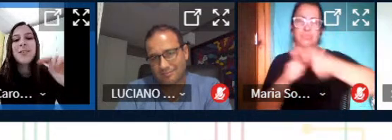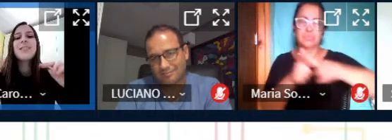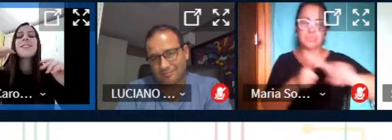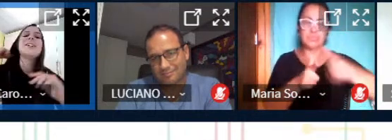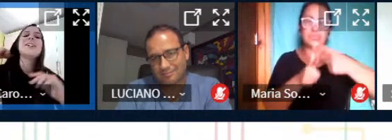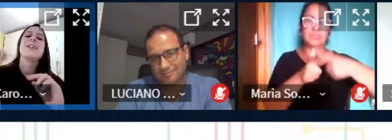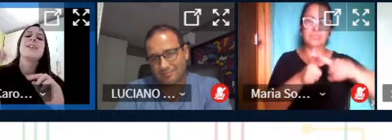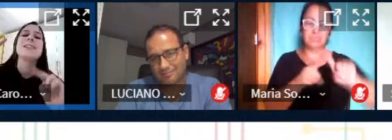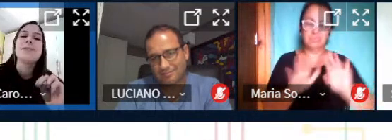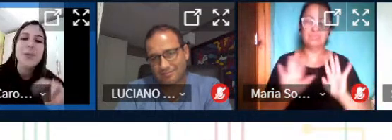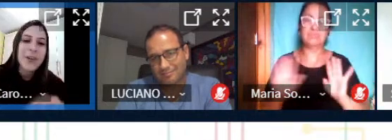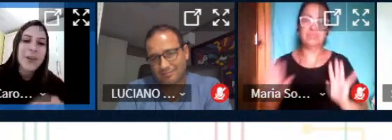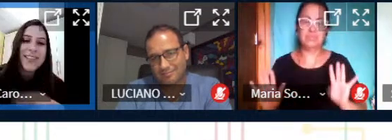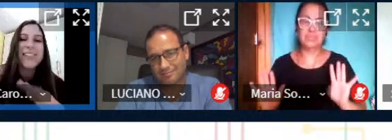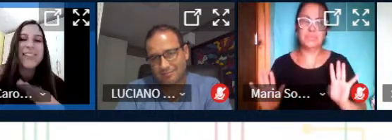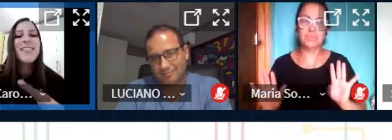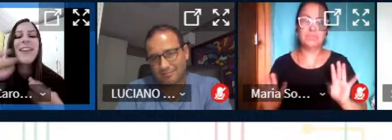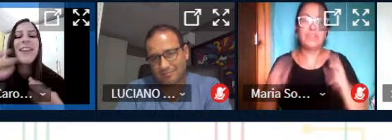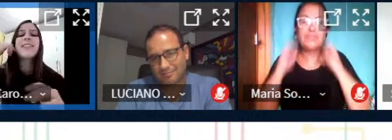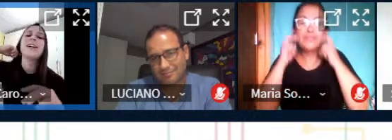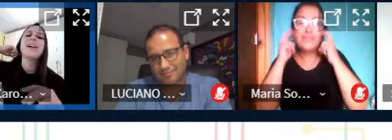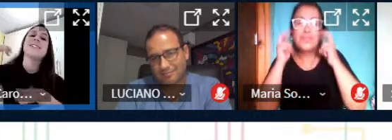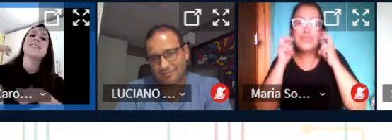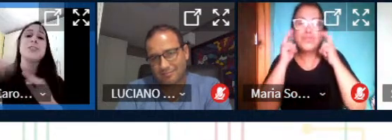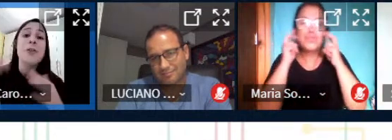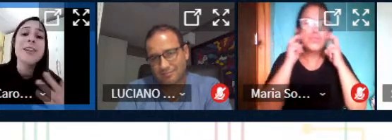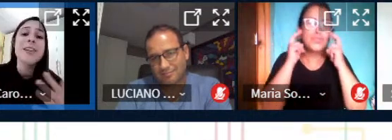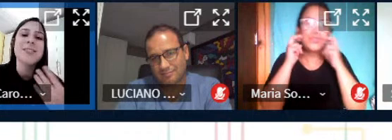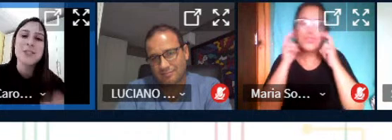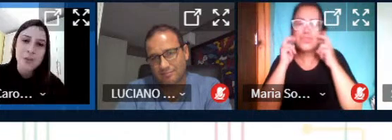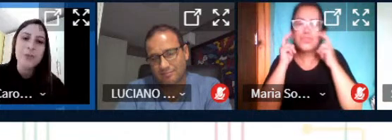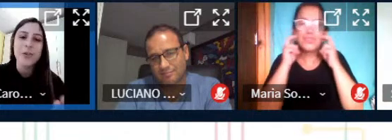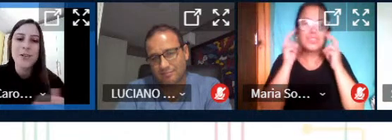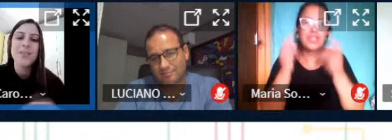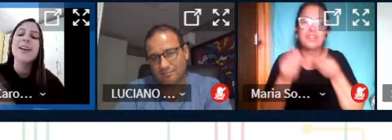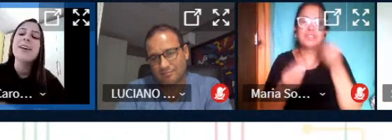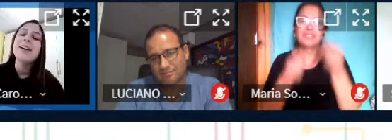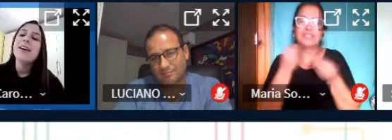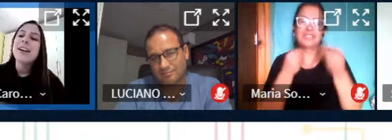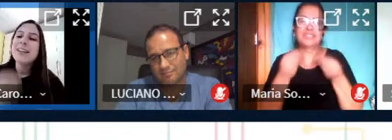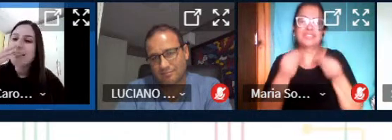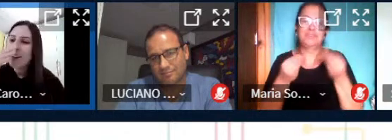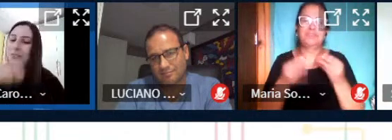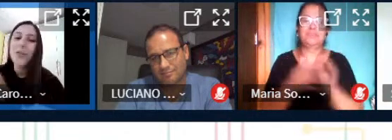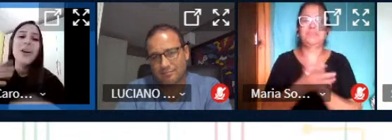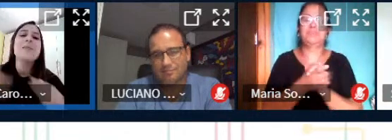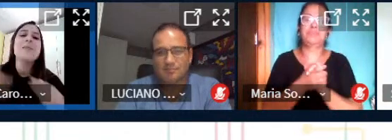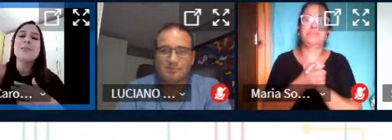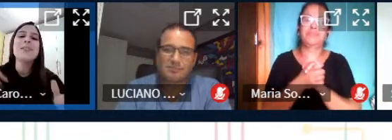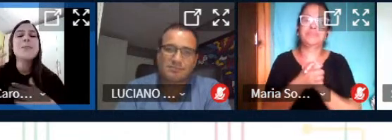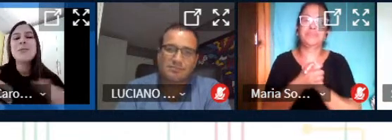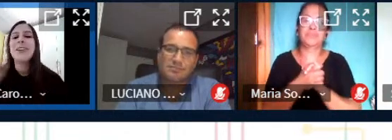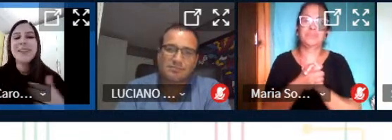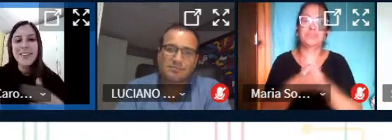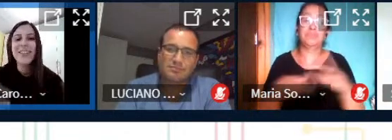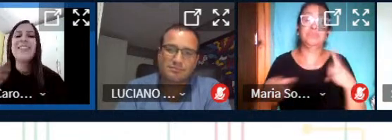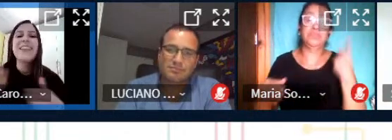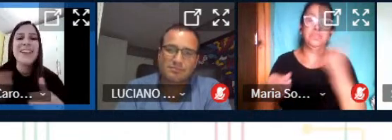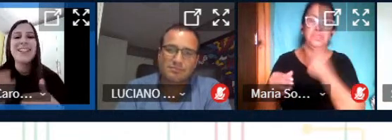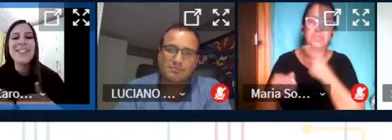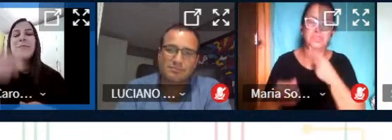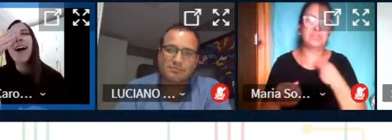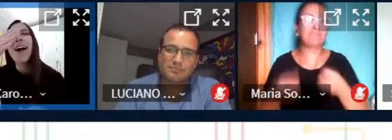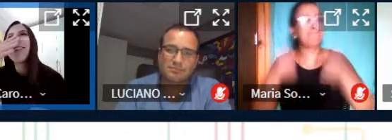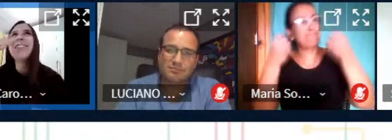pequenos essas vergonhas que a gente sente esses desconfortos né então nós mesmas vamos falando